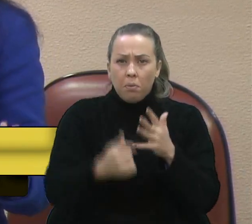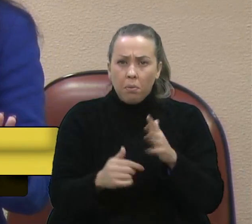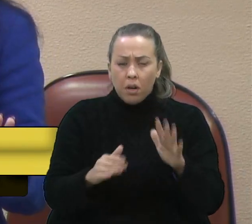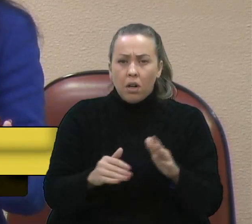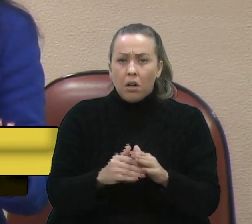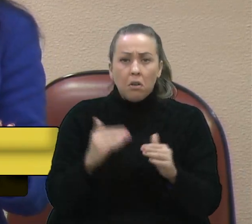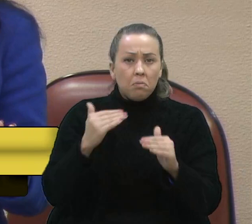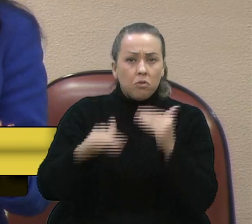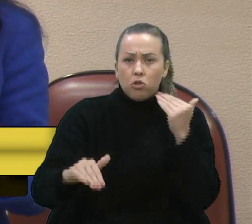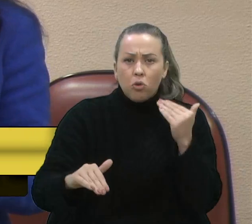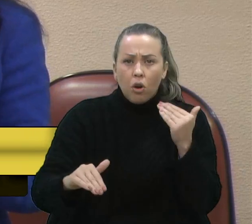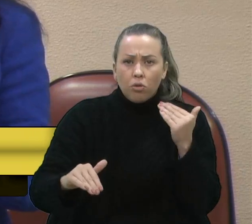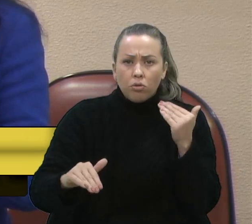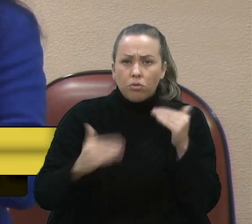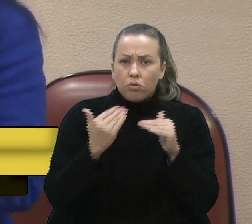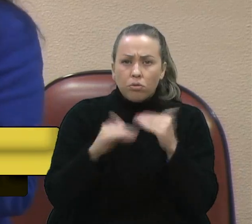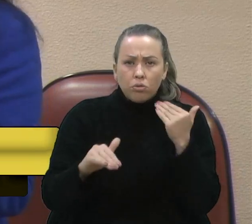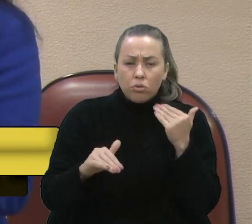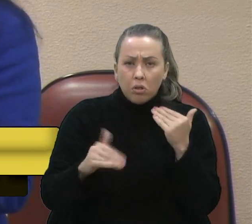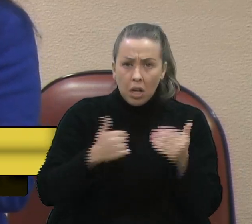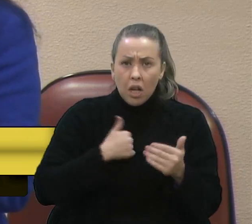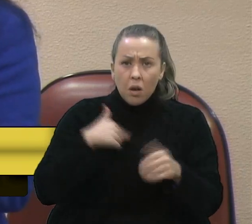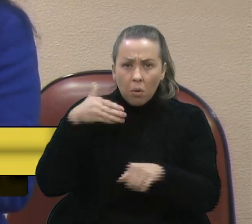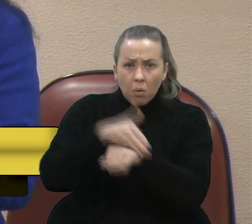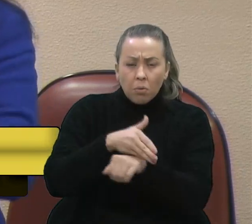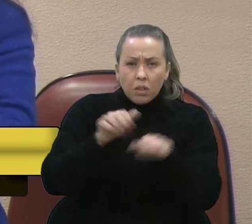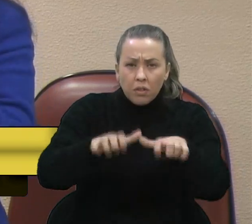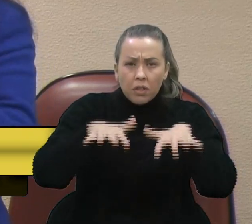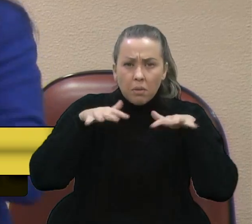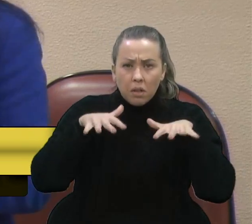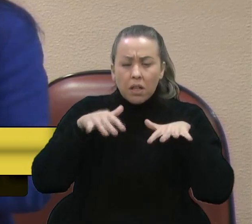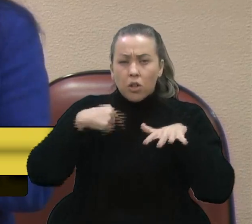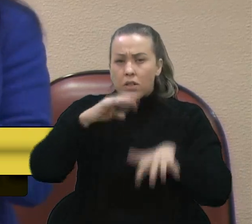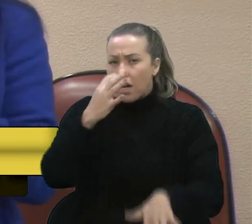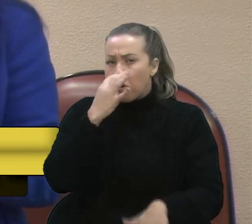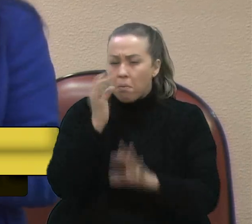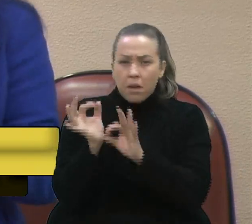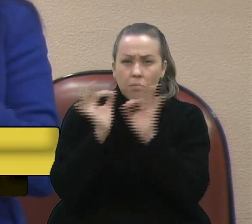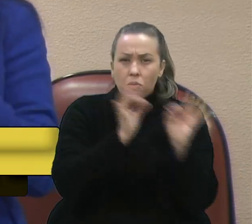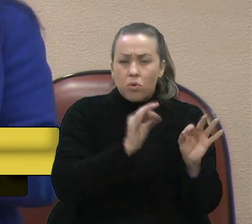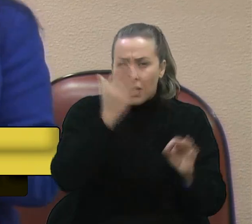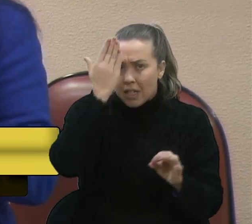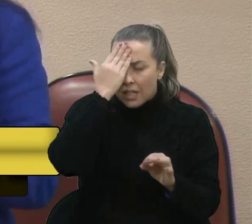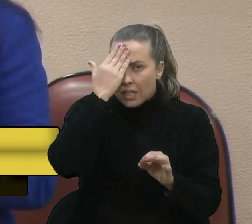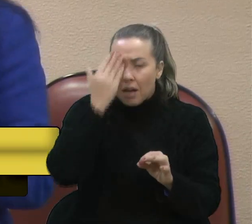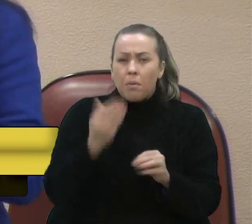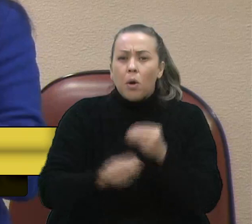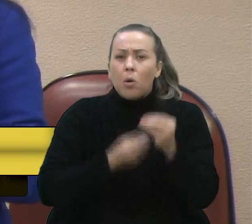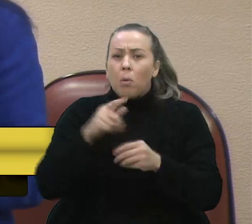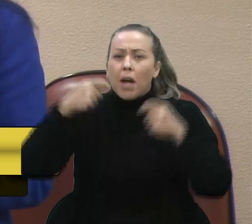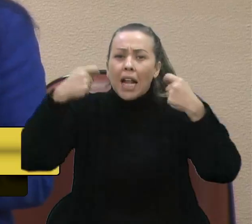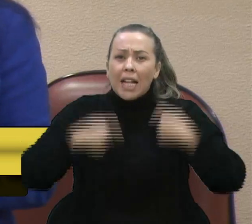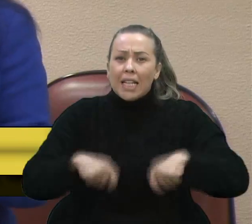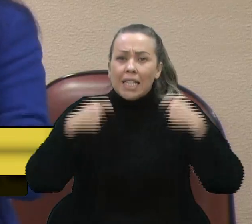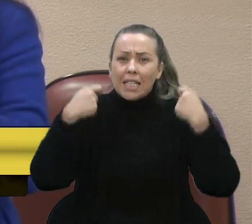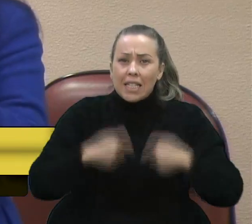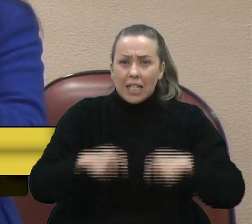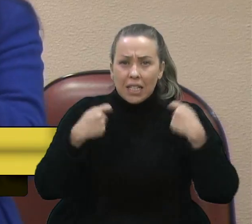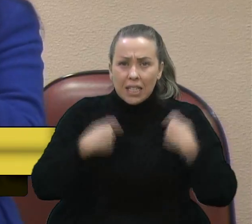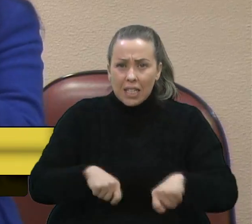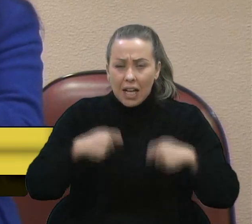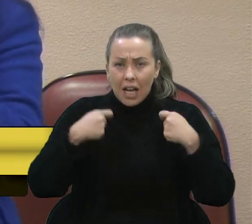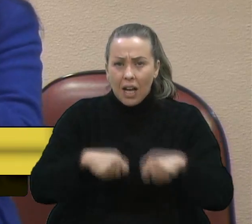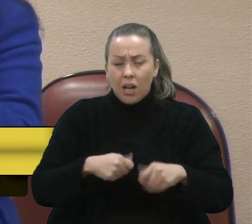Discordo dessa parte. Eu estava lá na Assembleia, a gente acompanhou e a gente sabe o quanto era necessário, quanto